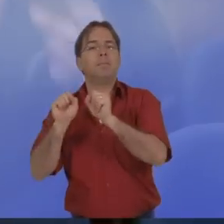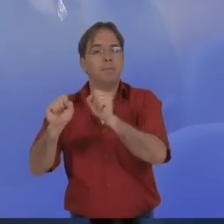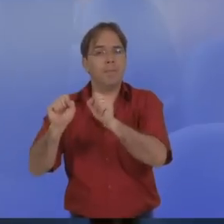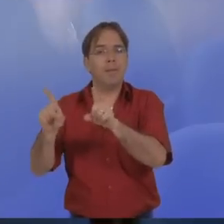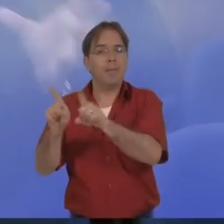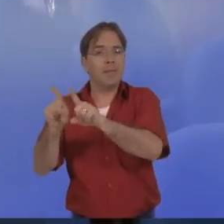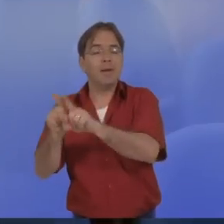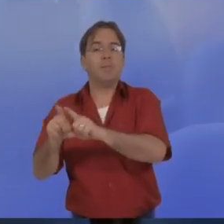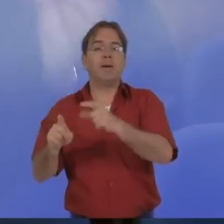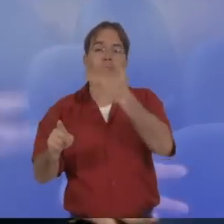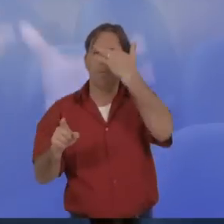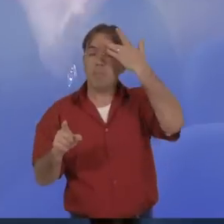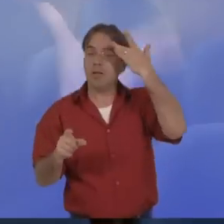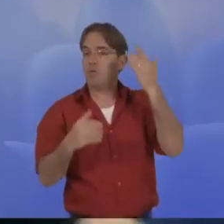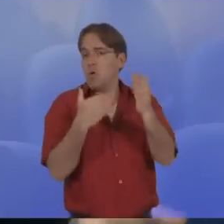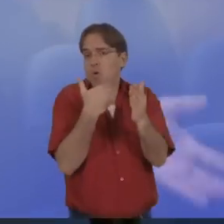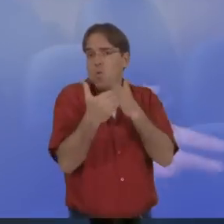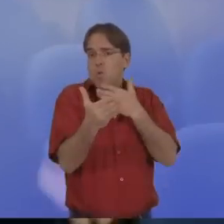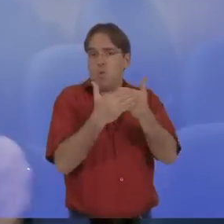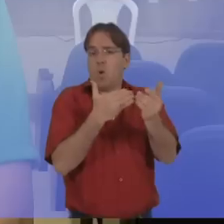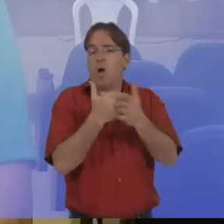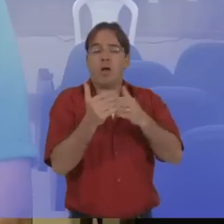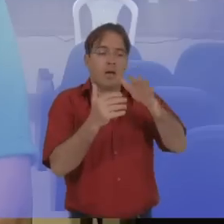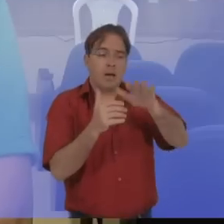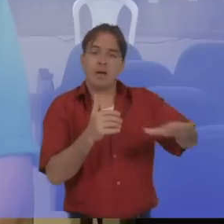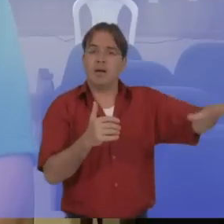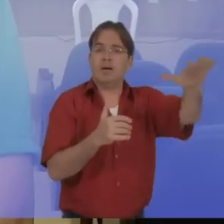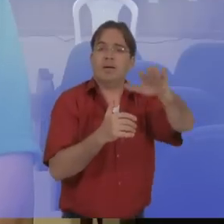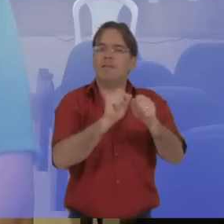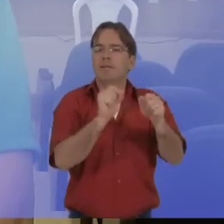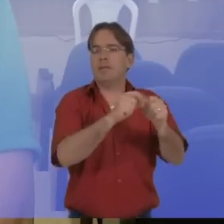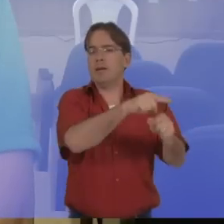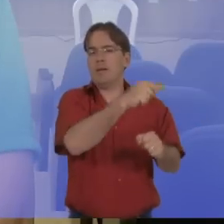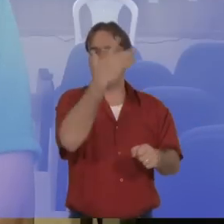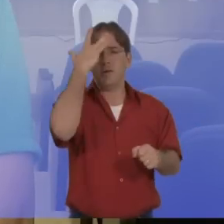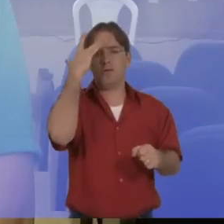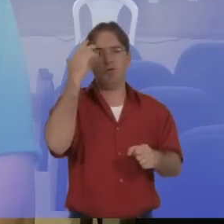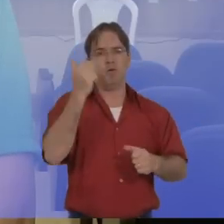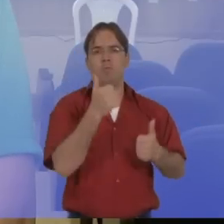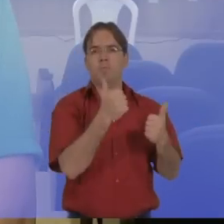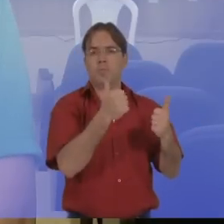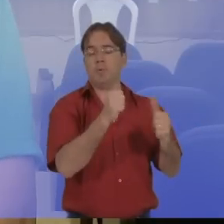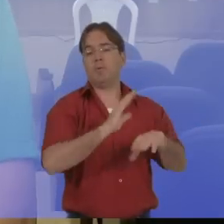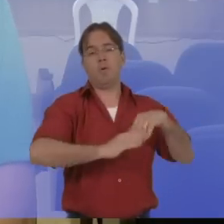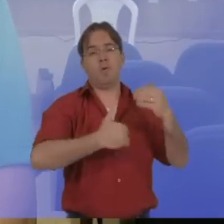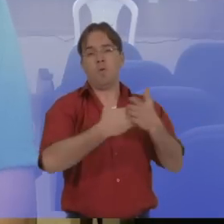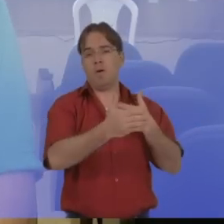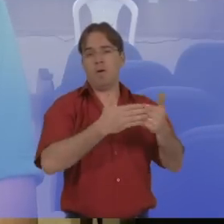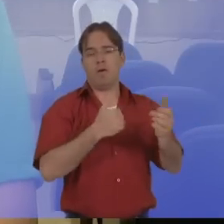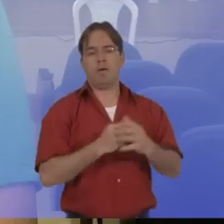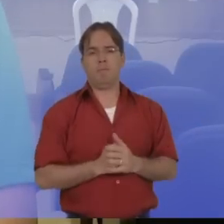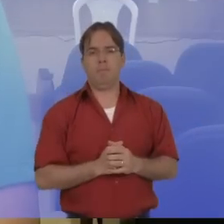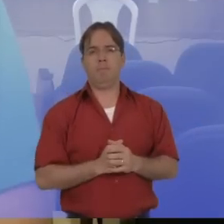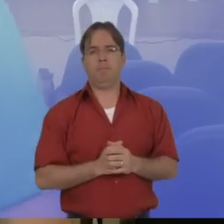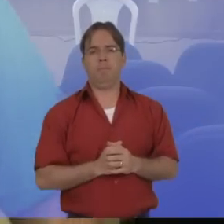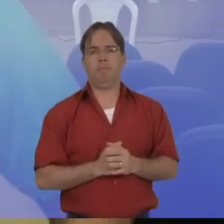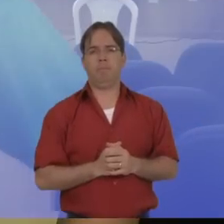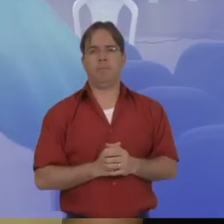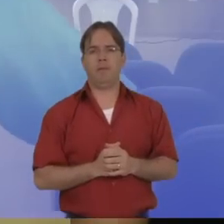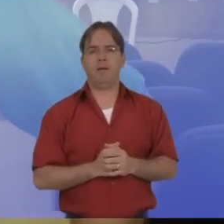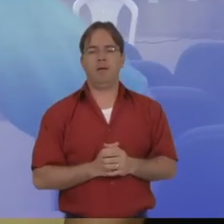uma comunidade, por pessoas não especialistas. O nosso projeto de extensão com o uso da planta moringa-olerífera